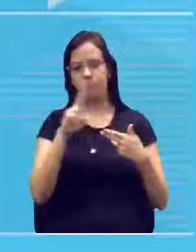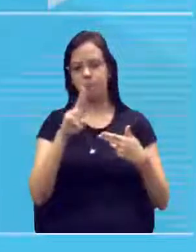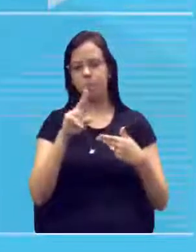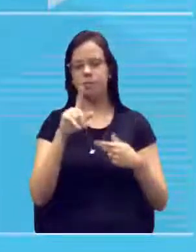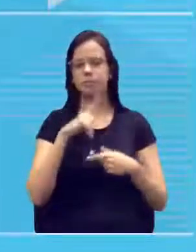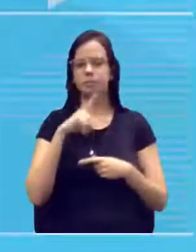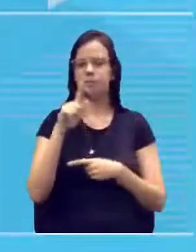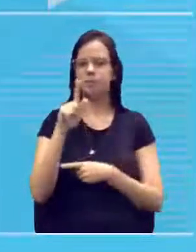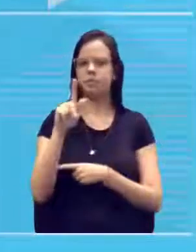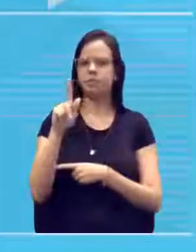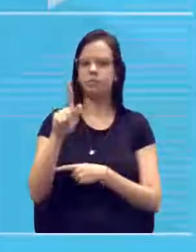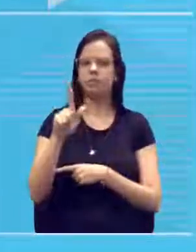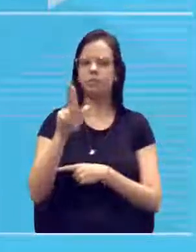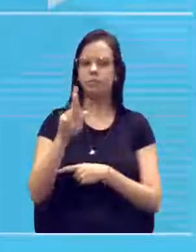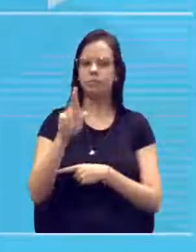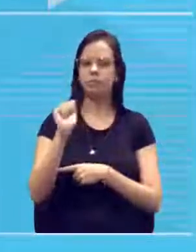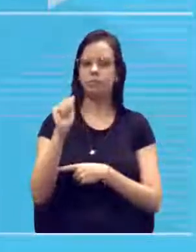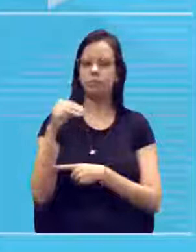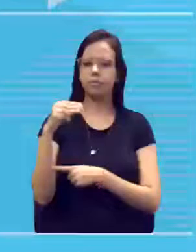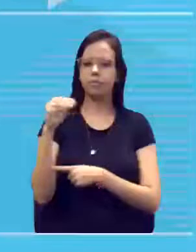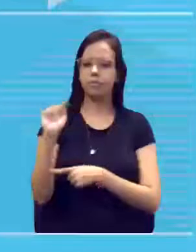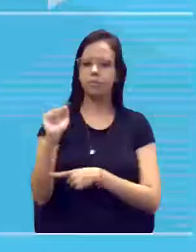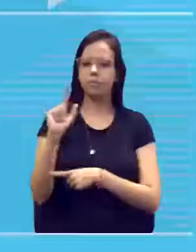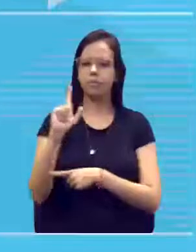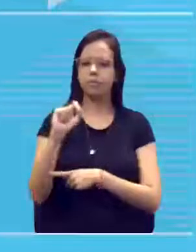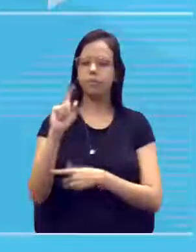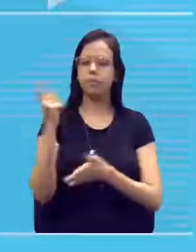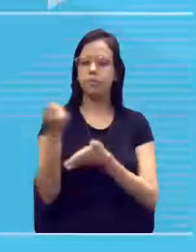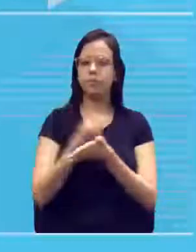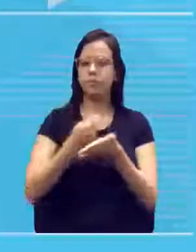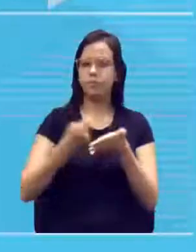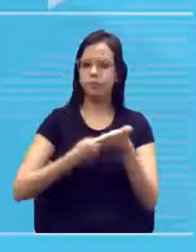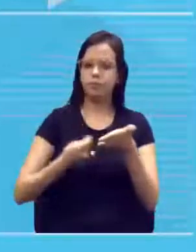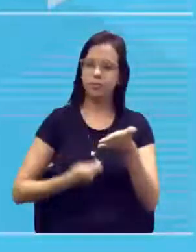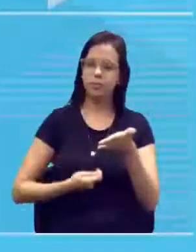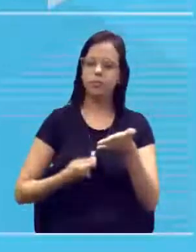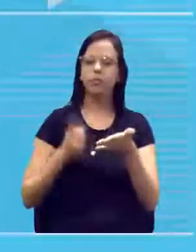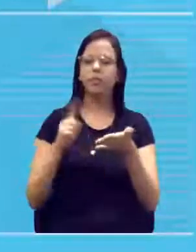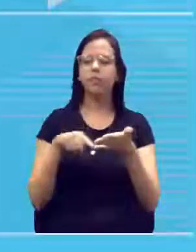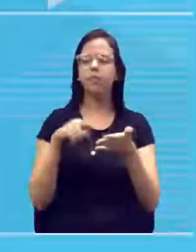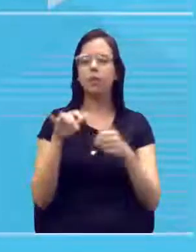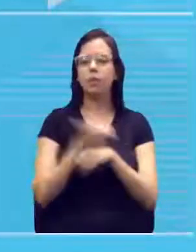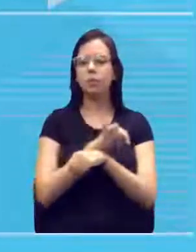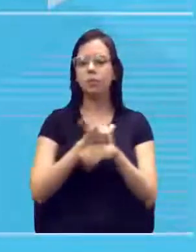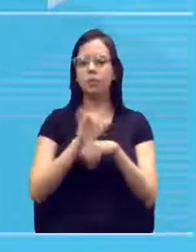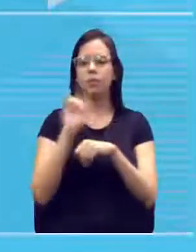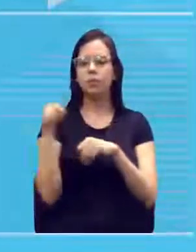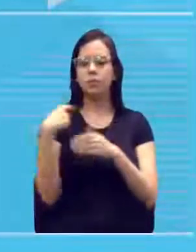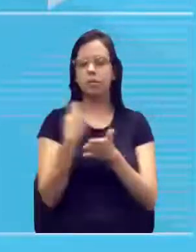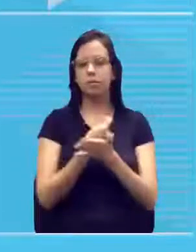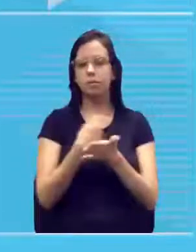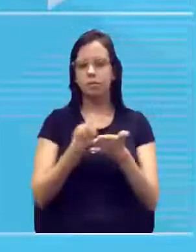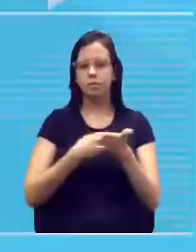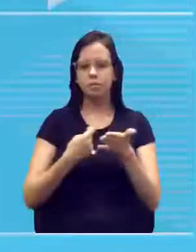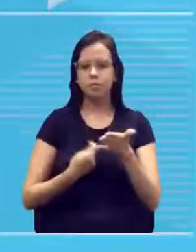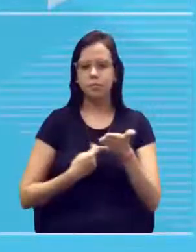grama, tá? Ela é uma grafia, é uma forma da gente grafar,